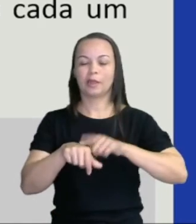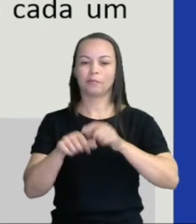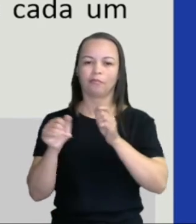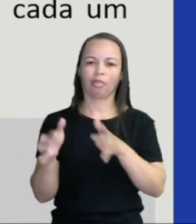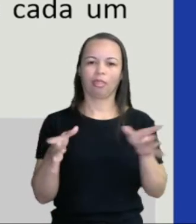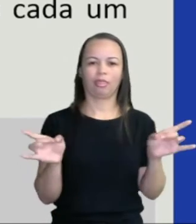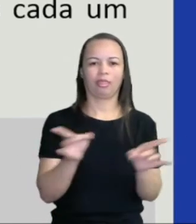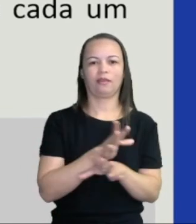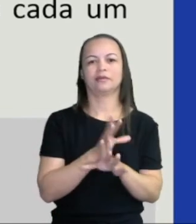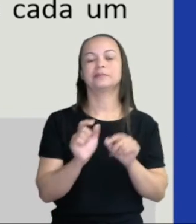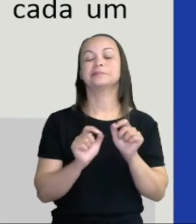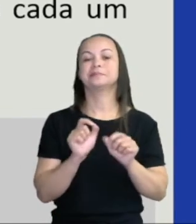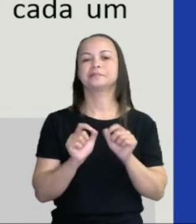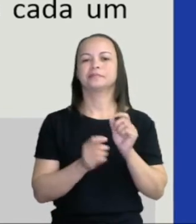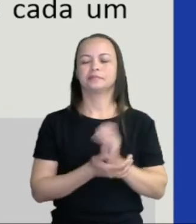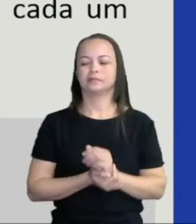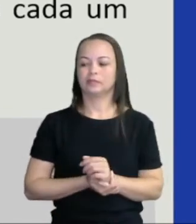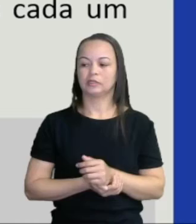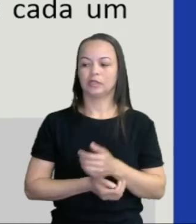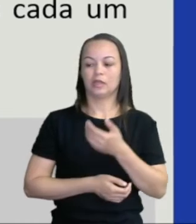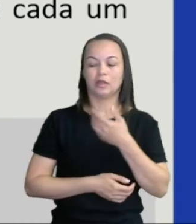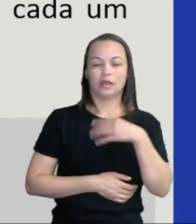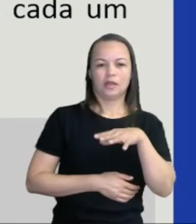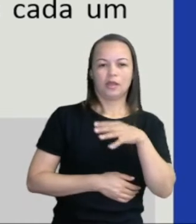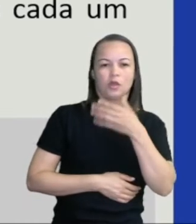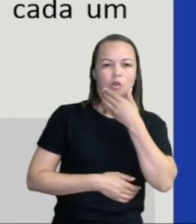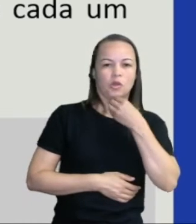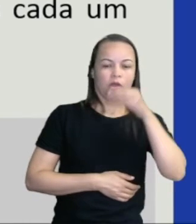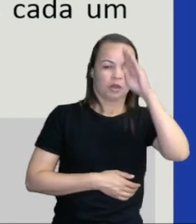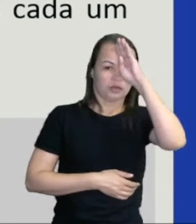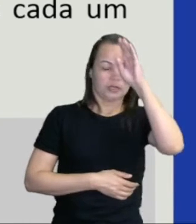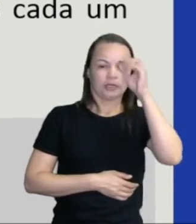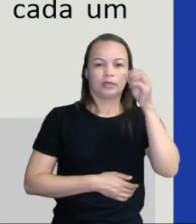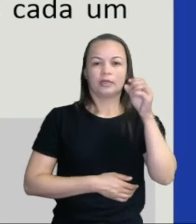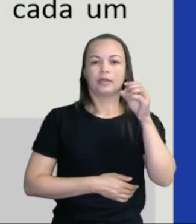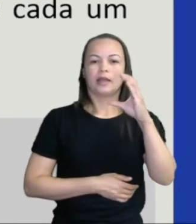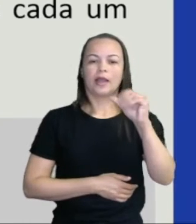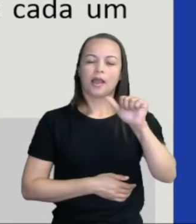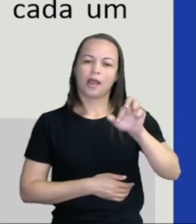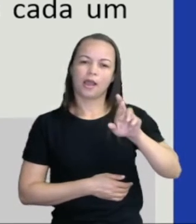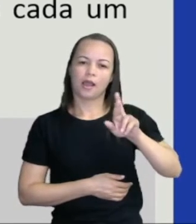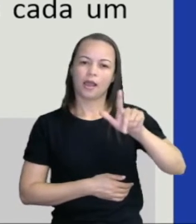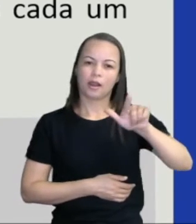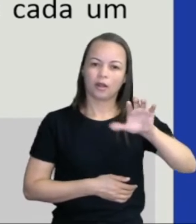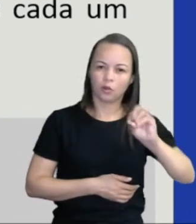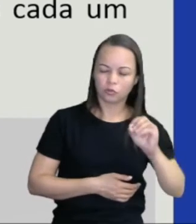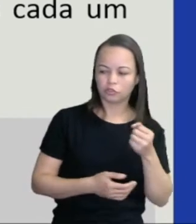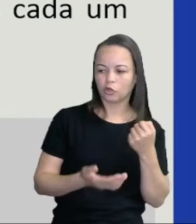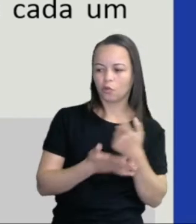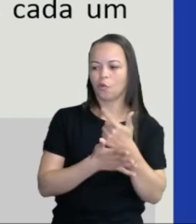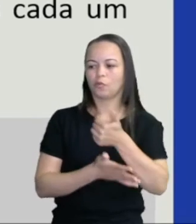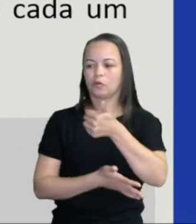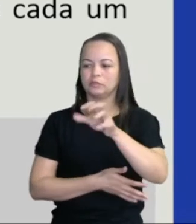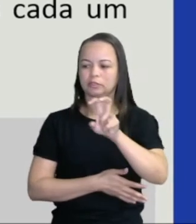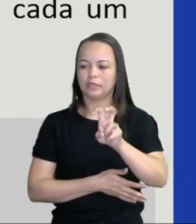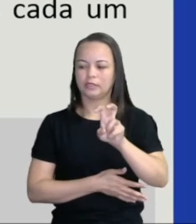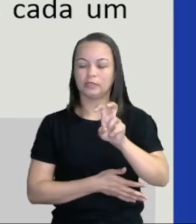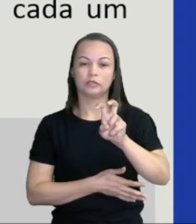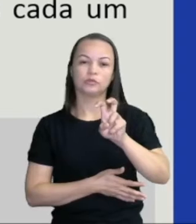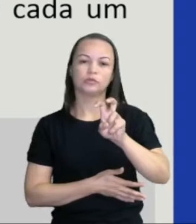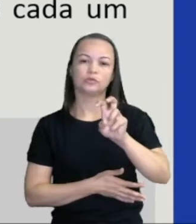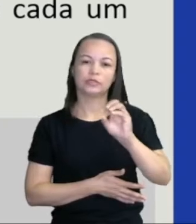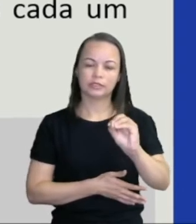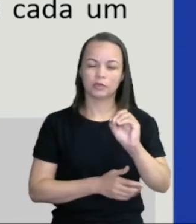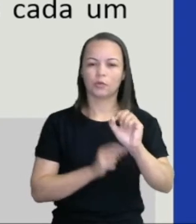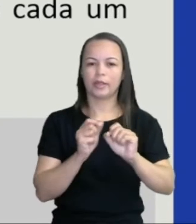Lembra lá do problema? Tio Carlos comprou 150 figurinhas e tio Júlio comprou o dobro de figurinhas para distribuir-se